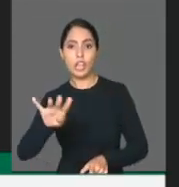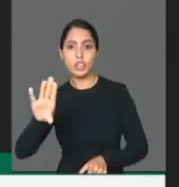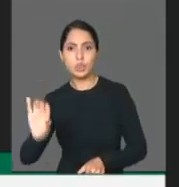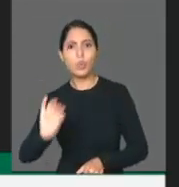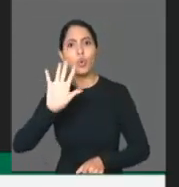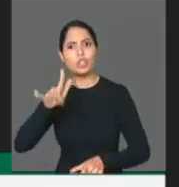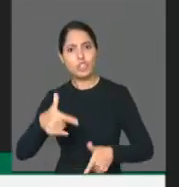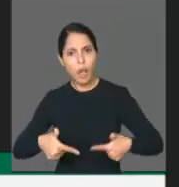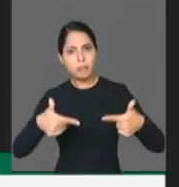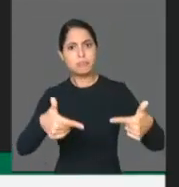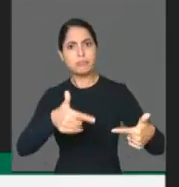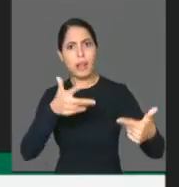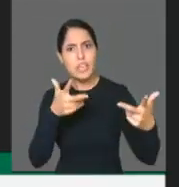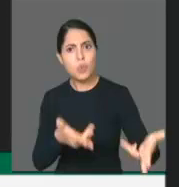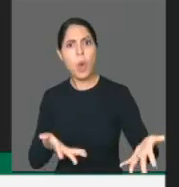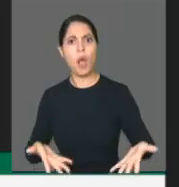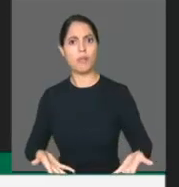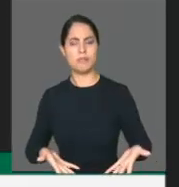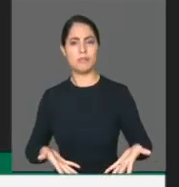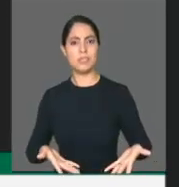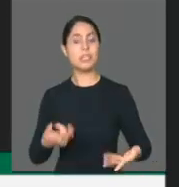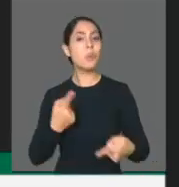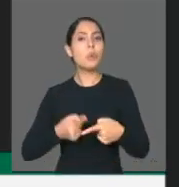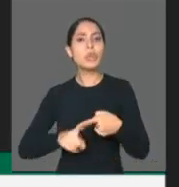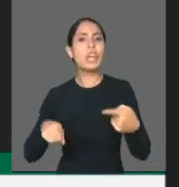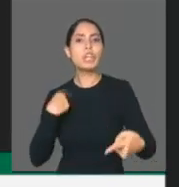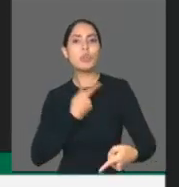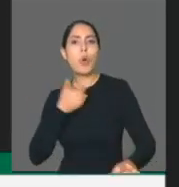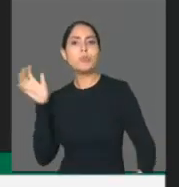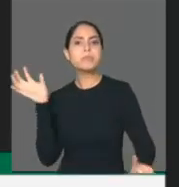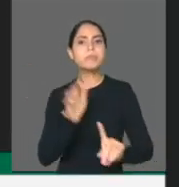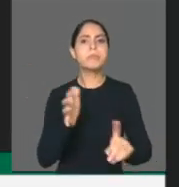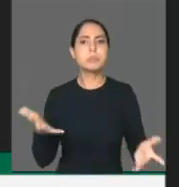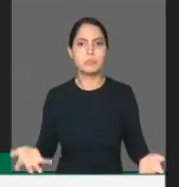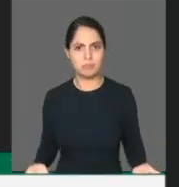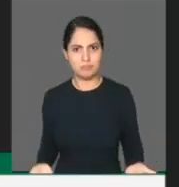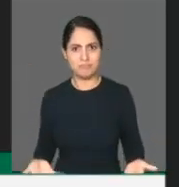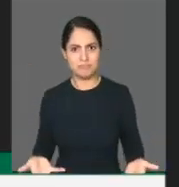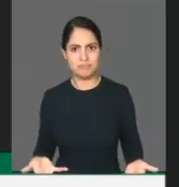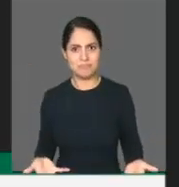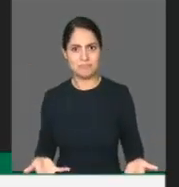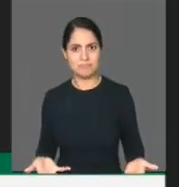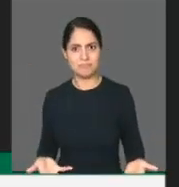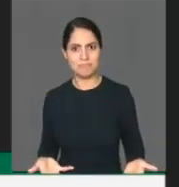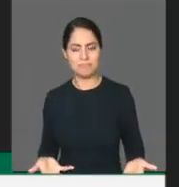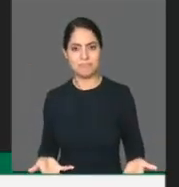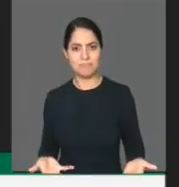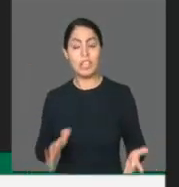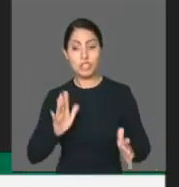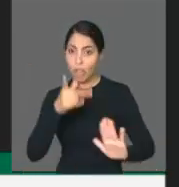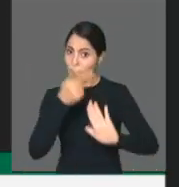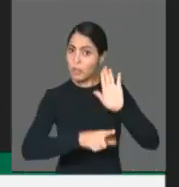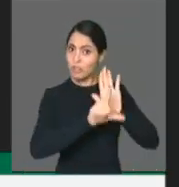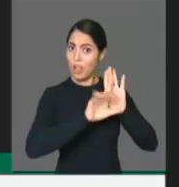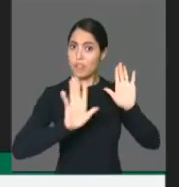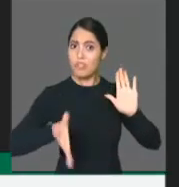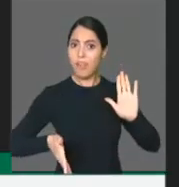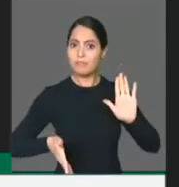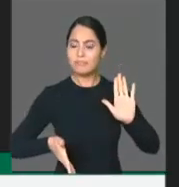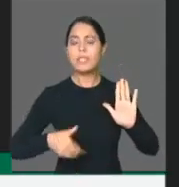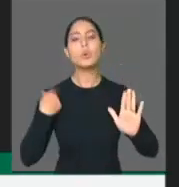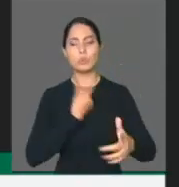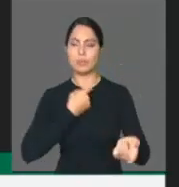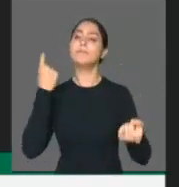medida igual a essa, então para que nós vamos interferir aprovando um projeto de lei nesse sentido? Essa foi a